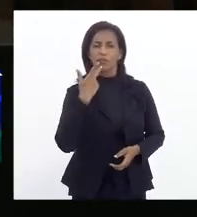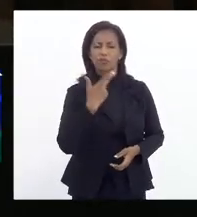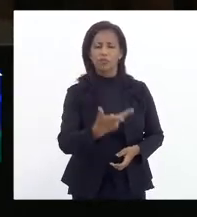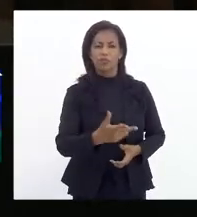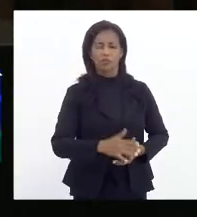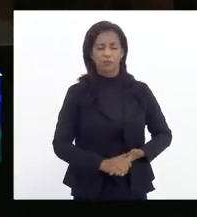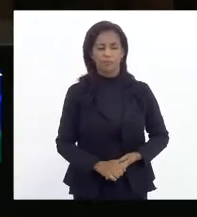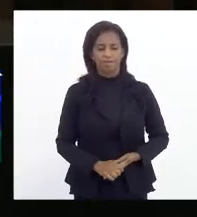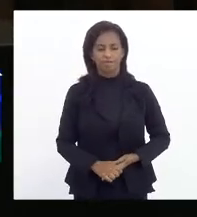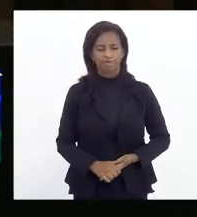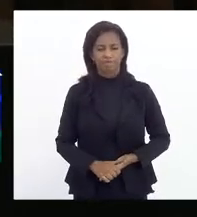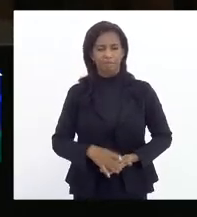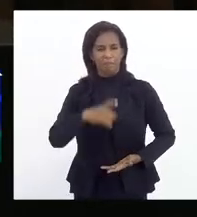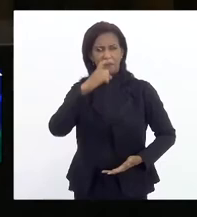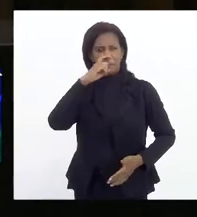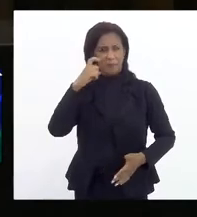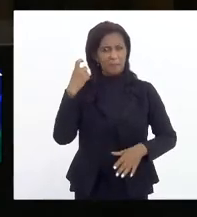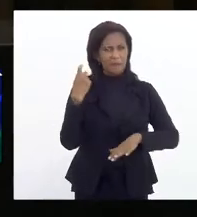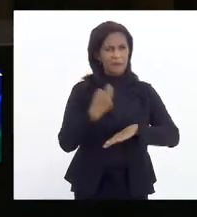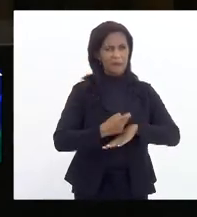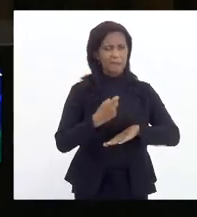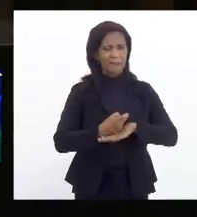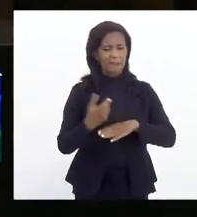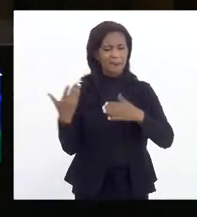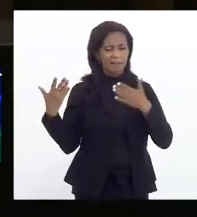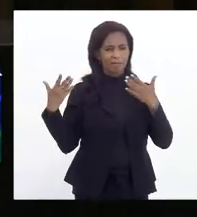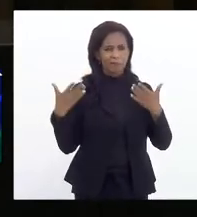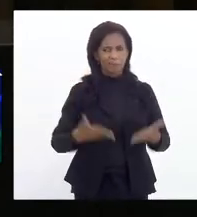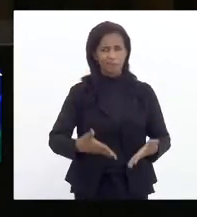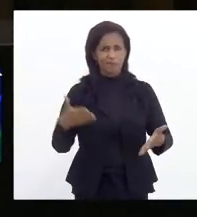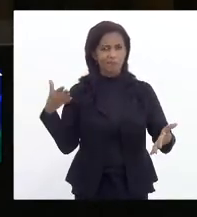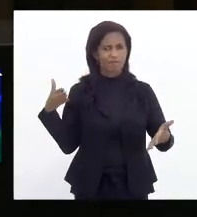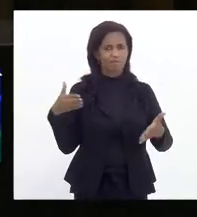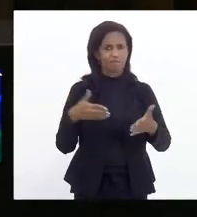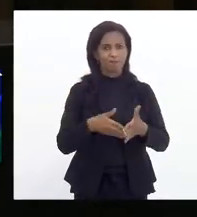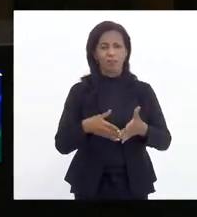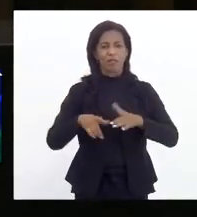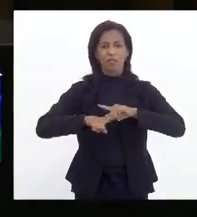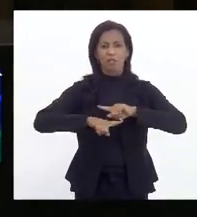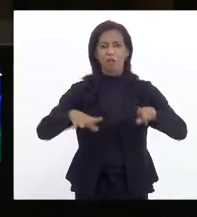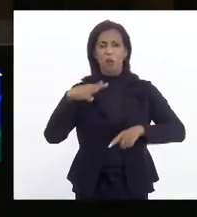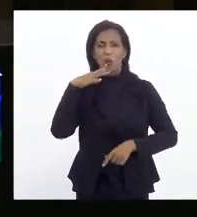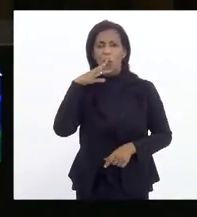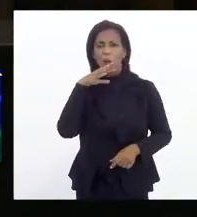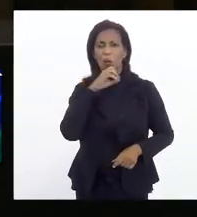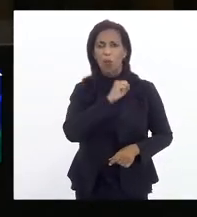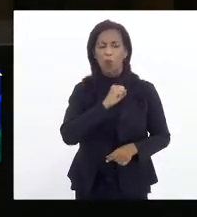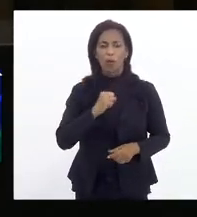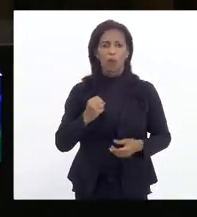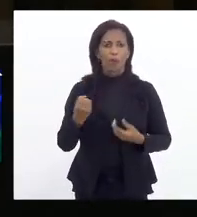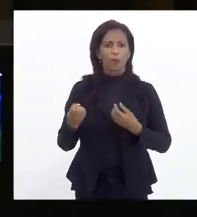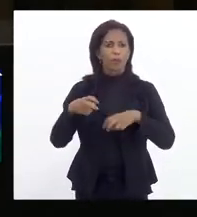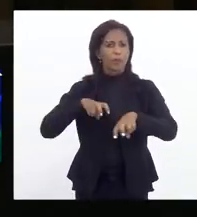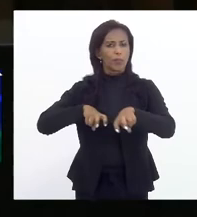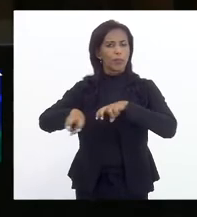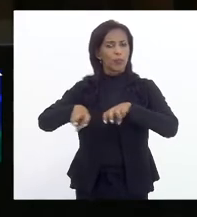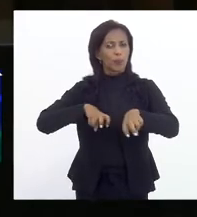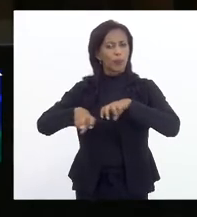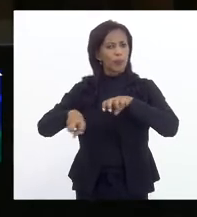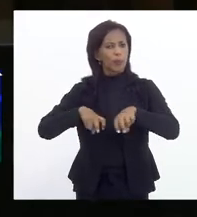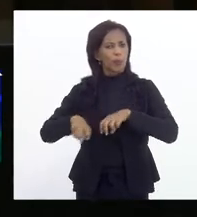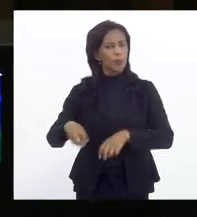A hipocrisia chega a tal ponto de não se perceber que o transporte